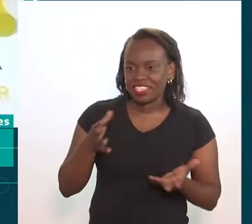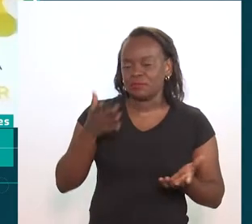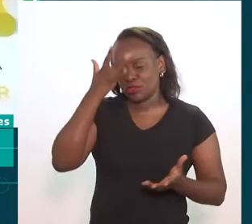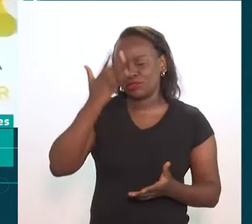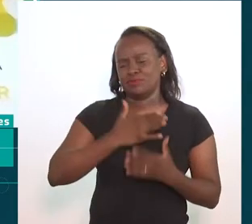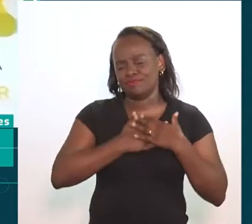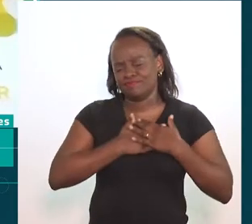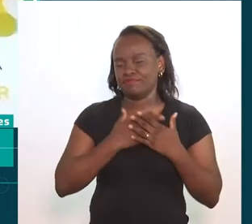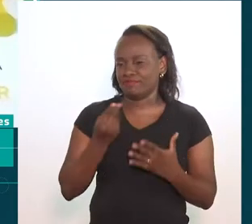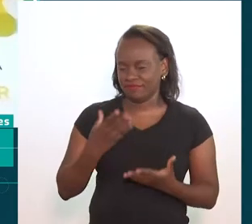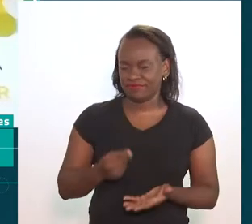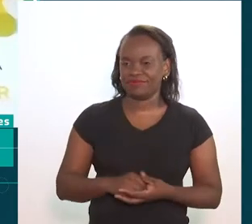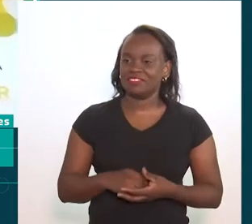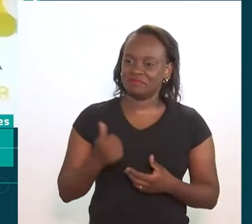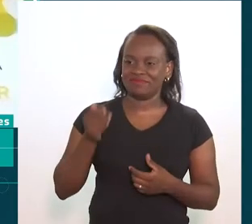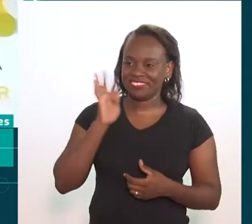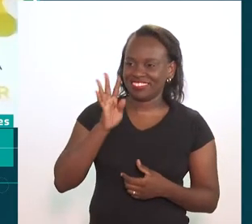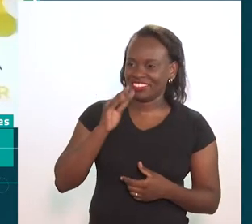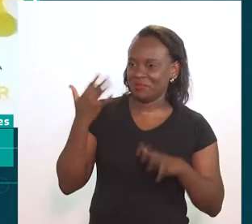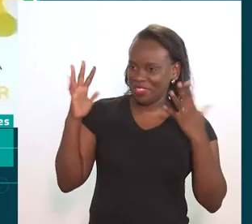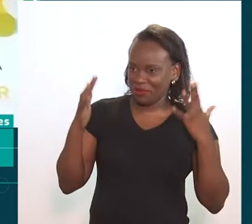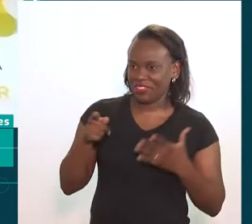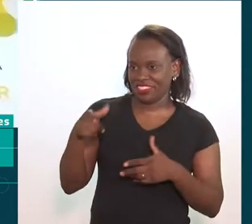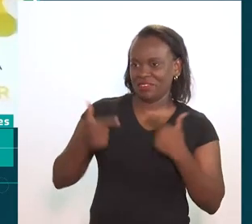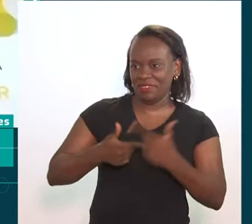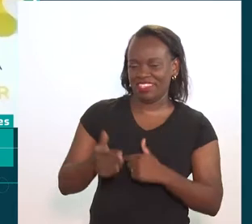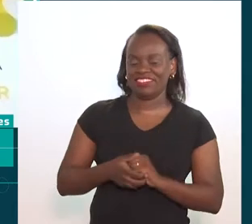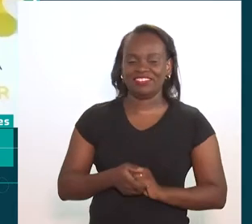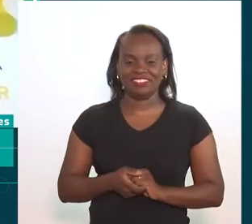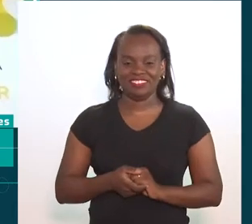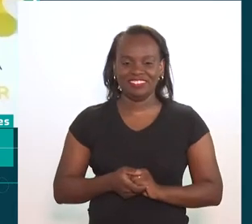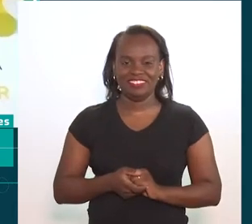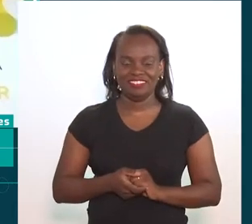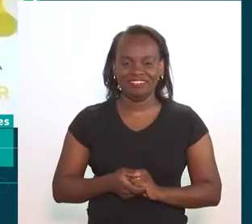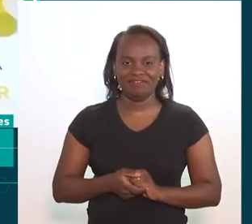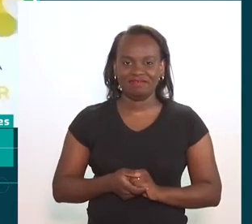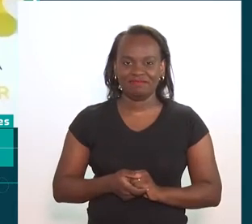pessoas muito queridas. Bacana, parabéns pelo seu trabalho.